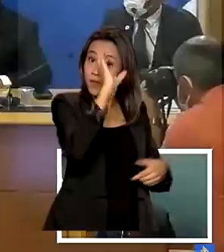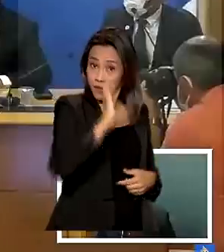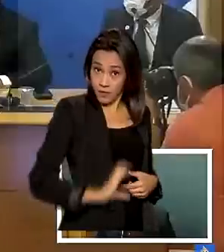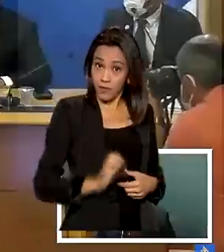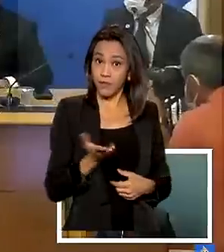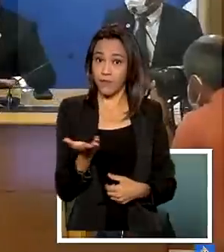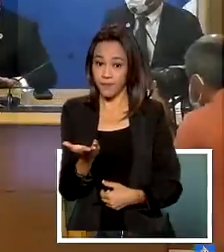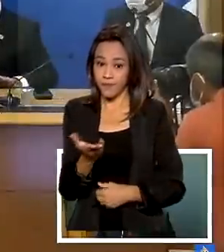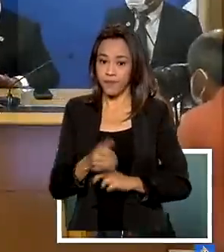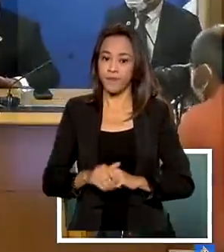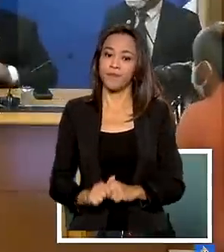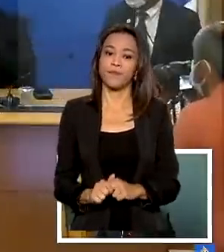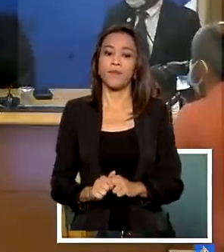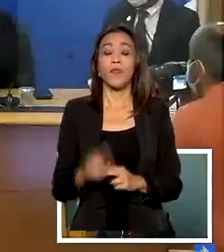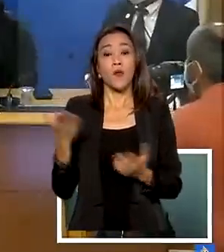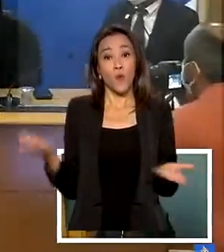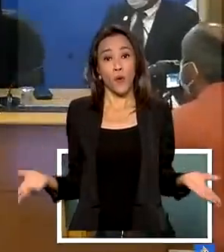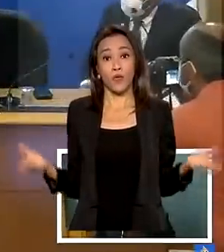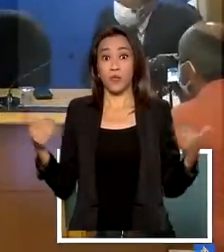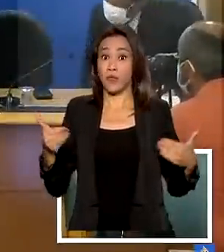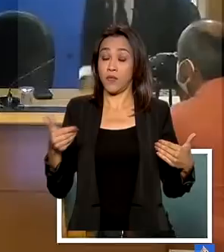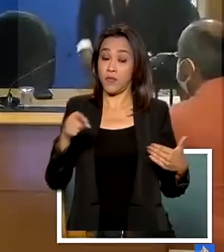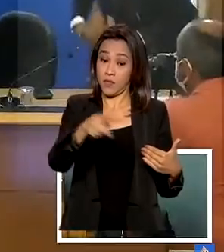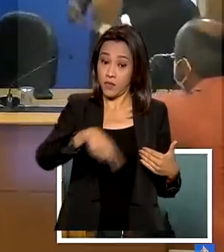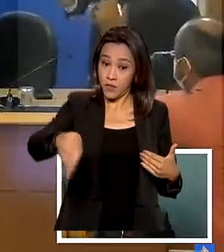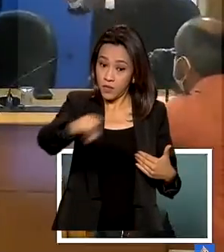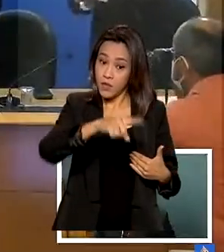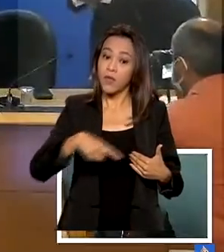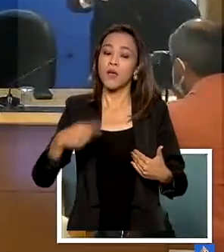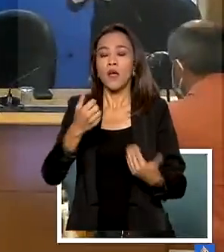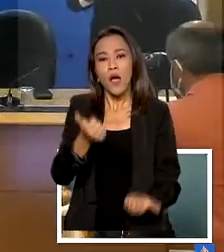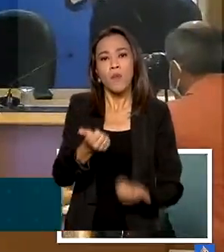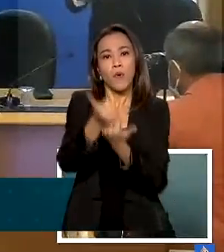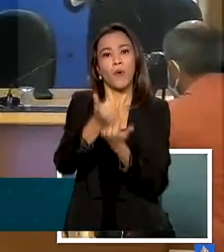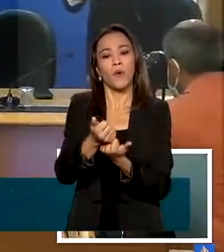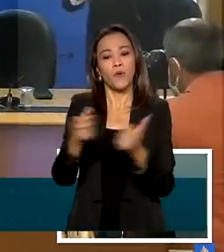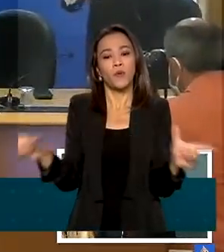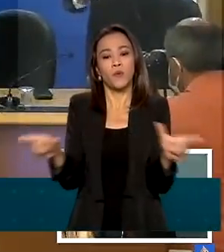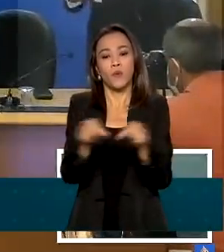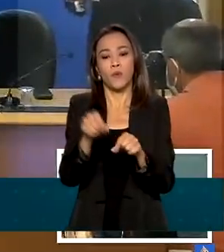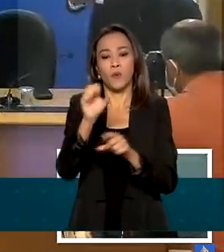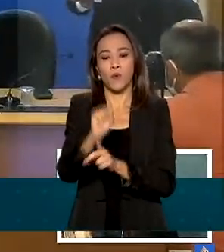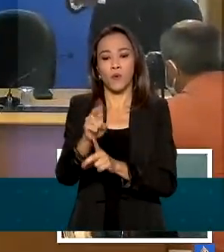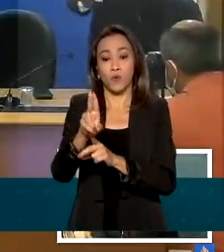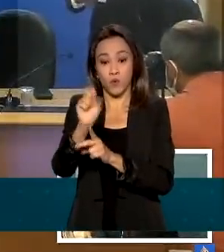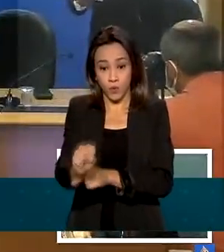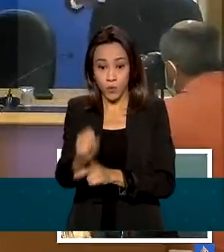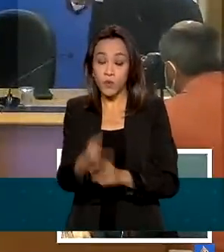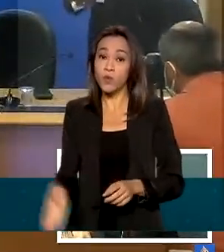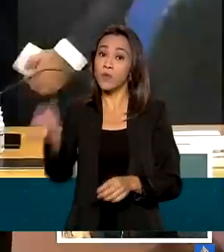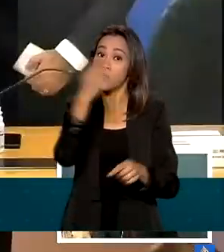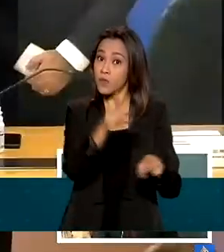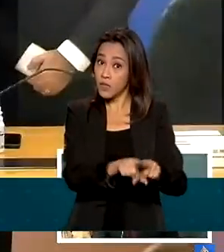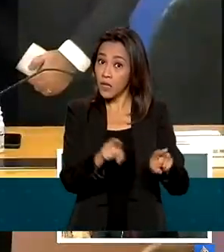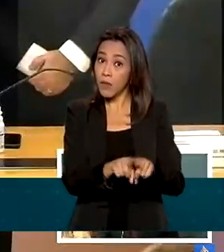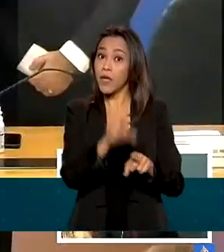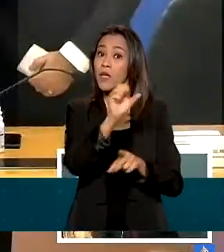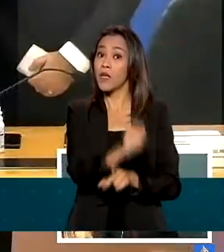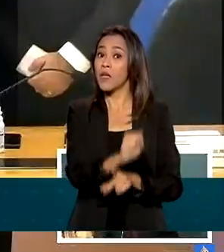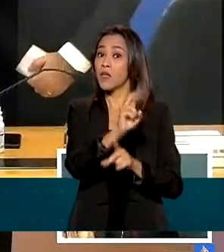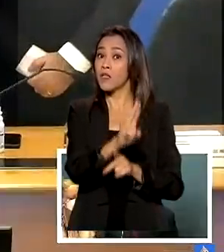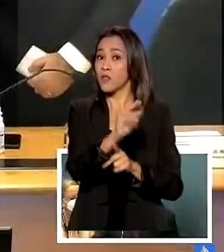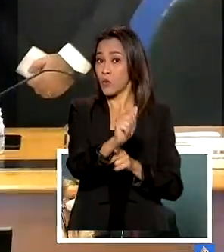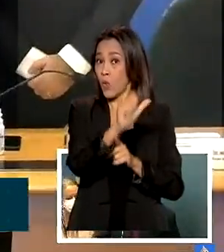Com o acordo, profissionais do Sistema Único de Saúde, SUS, e do Sistema Único de Assistência Social, SUAS,